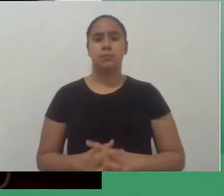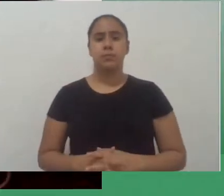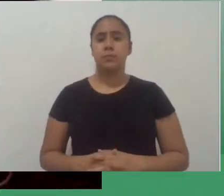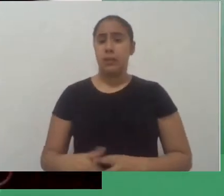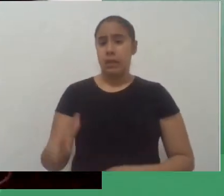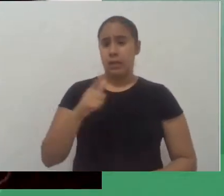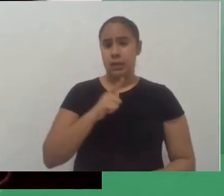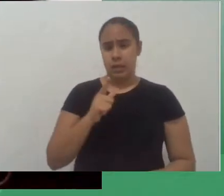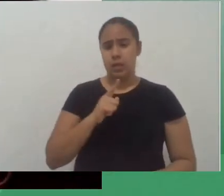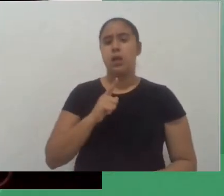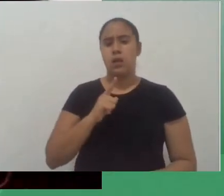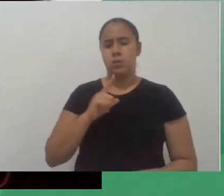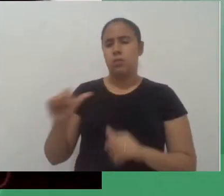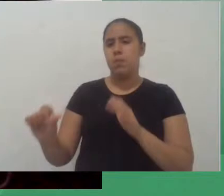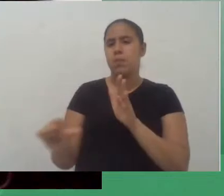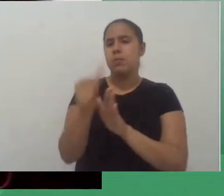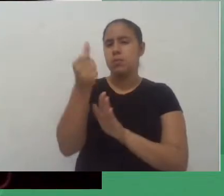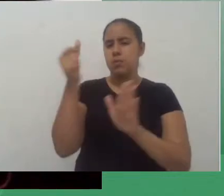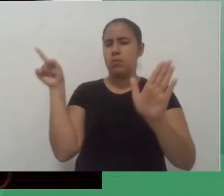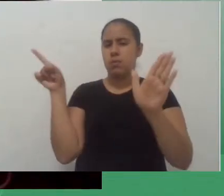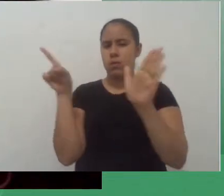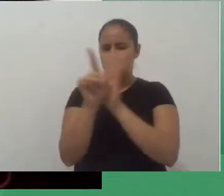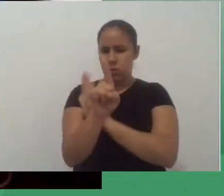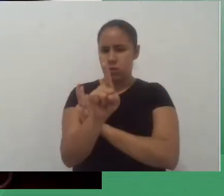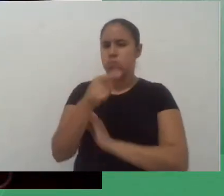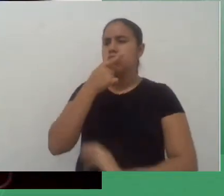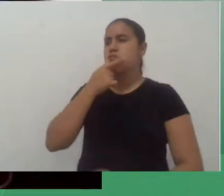pergunta para o Rubens